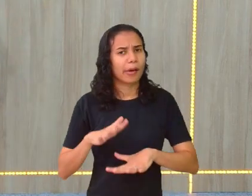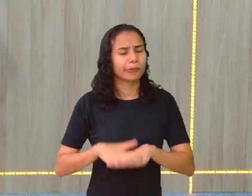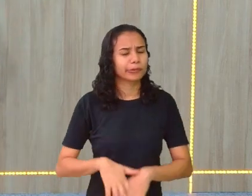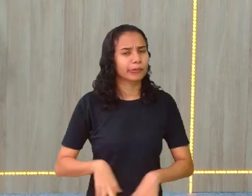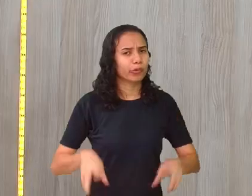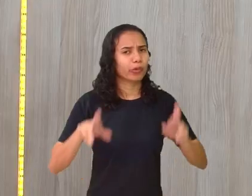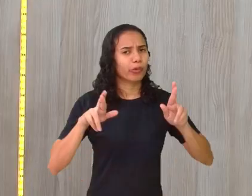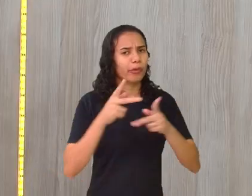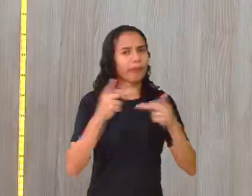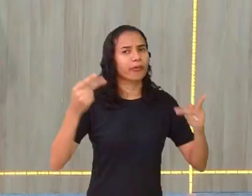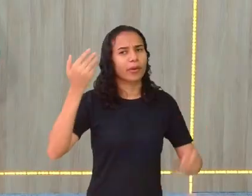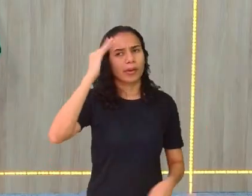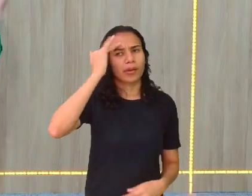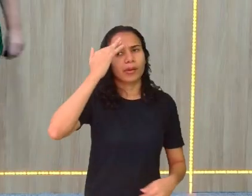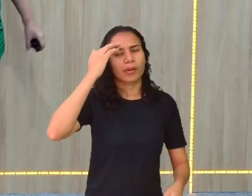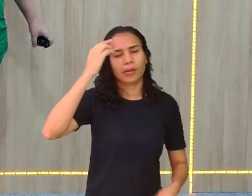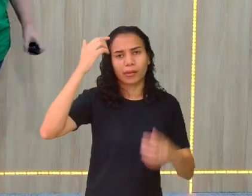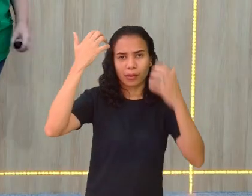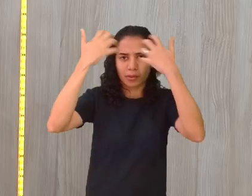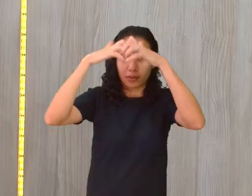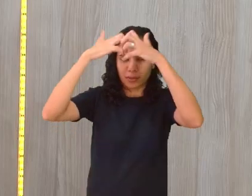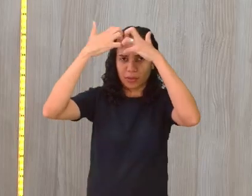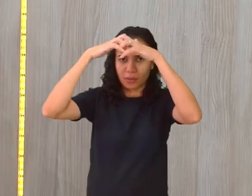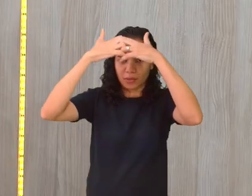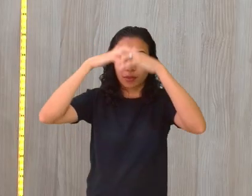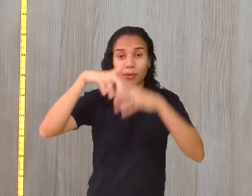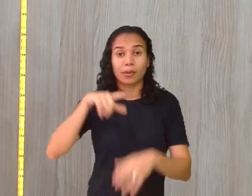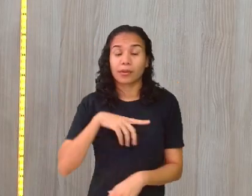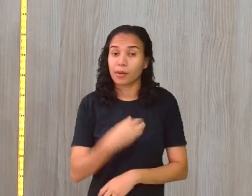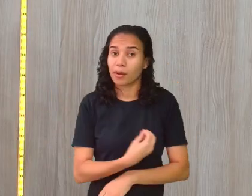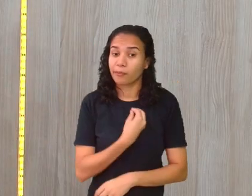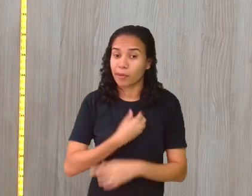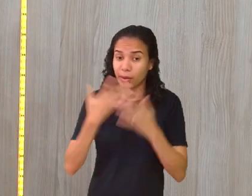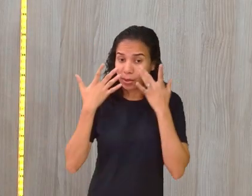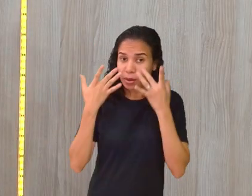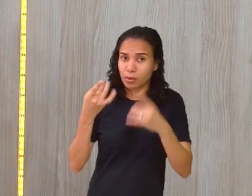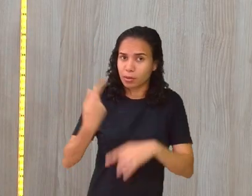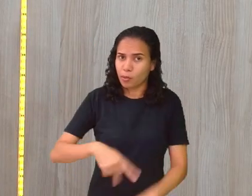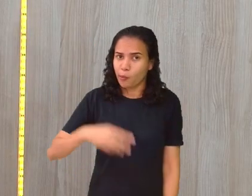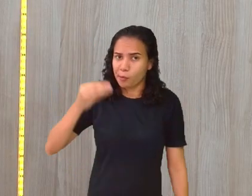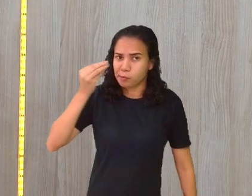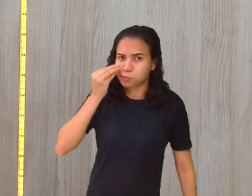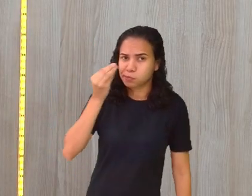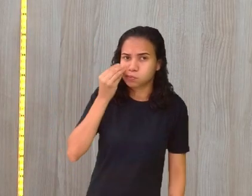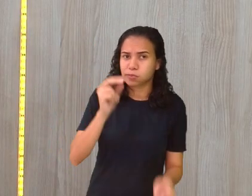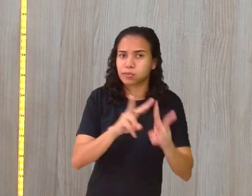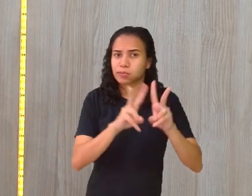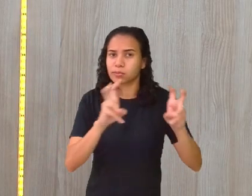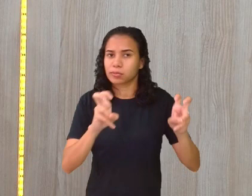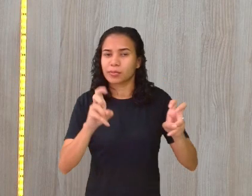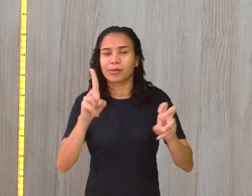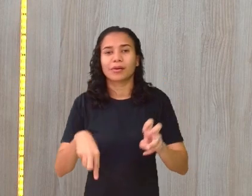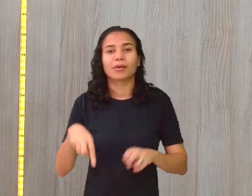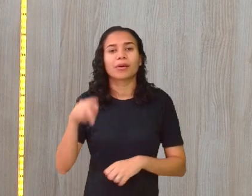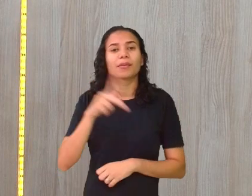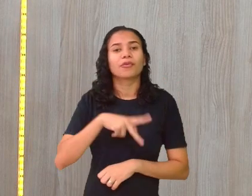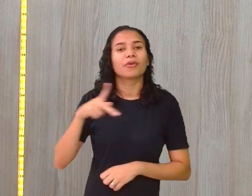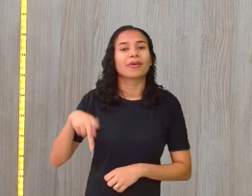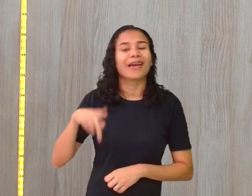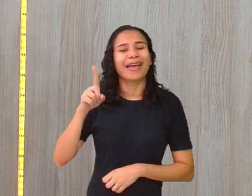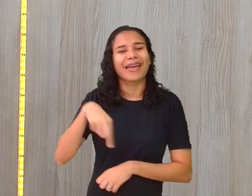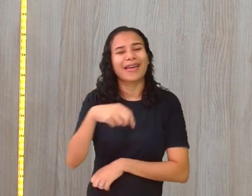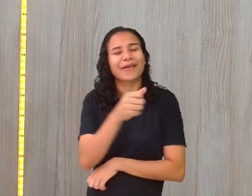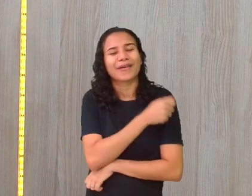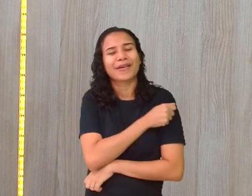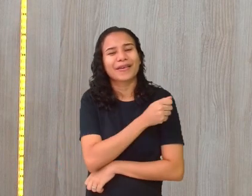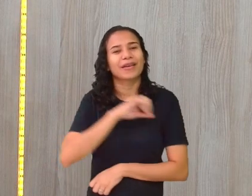que vocês tenham entendido esse raciocínio. Quem está atento aqui e observando bem o tema da aula, como já conversou comigo aqui, é Sabino, né?